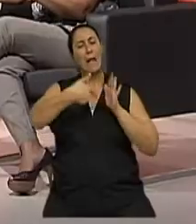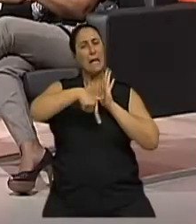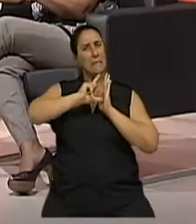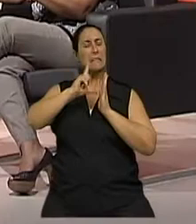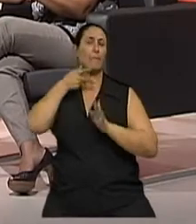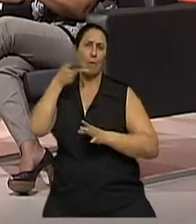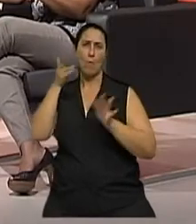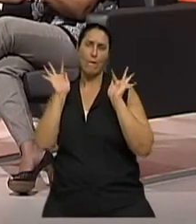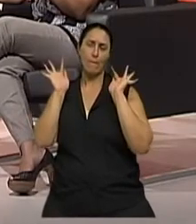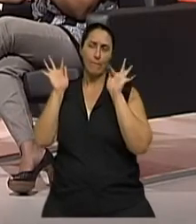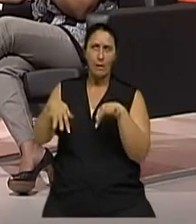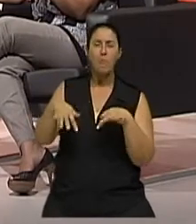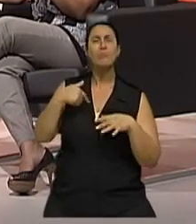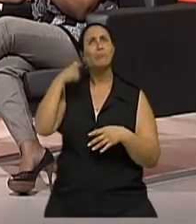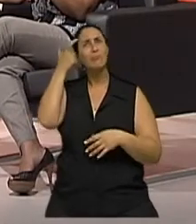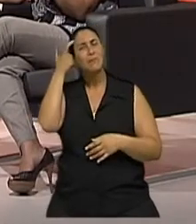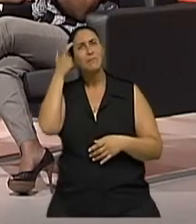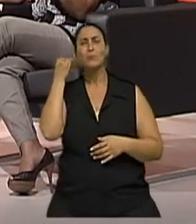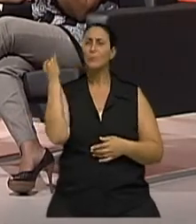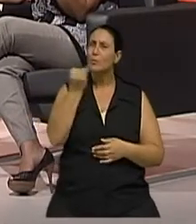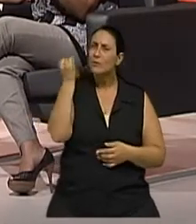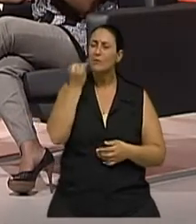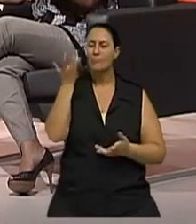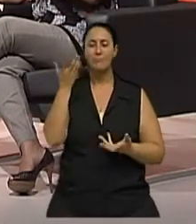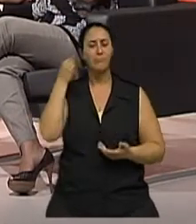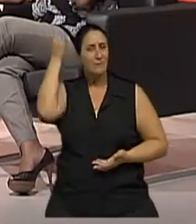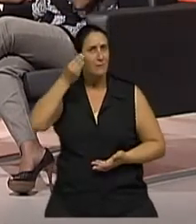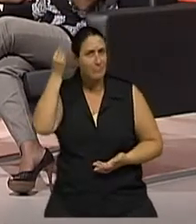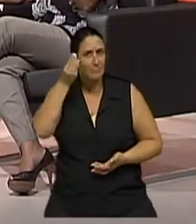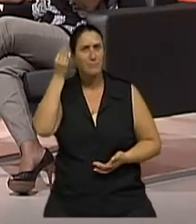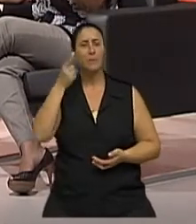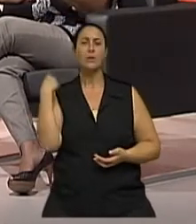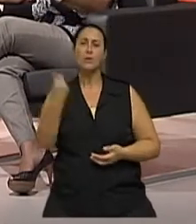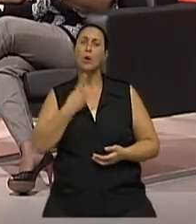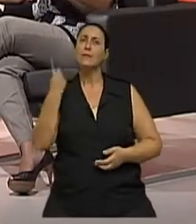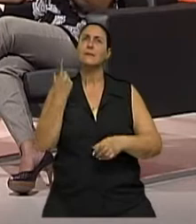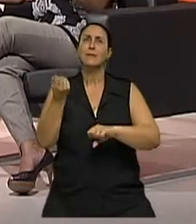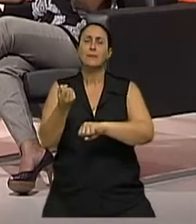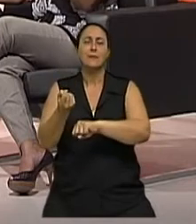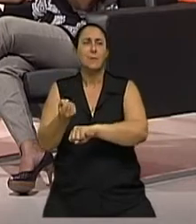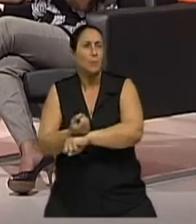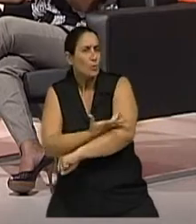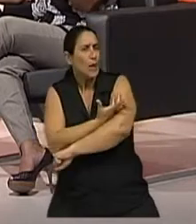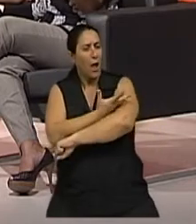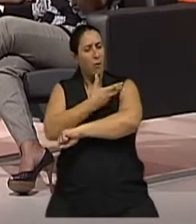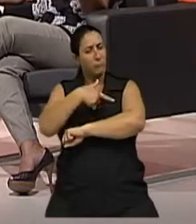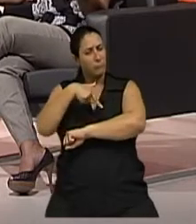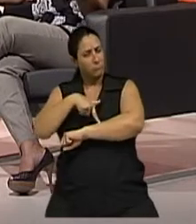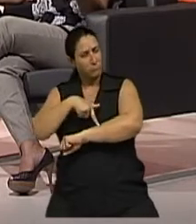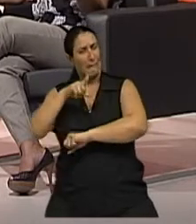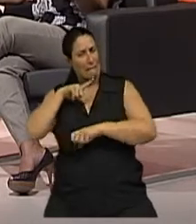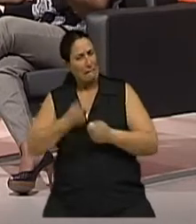coloquei a questão da importância da nossa psique, da nossa parte emocional. Foi falado já em